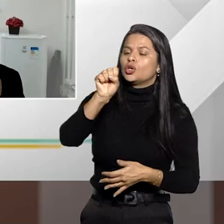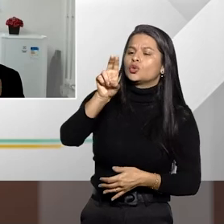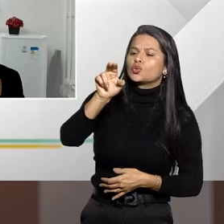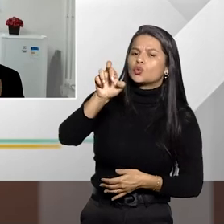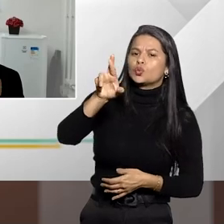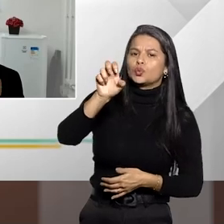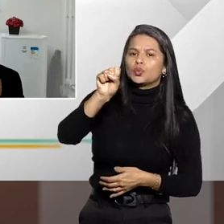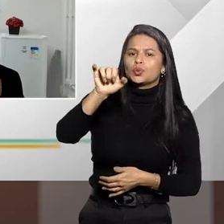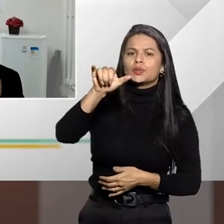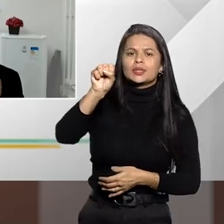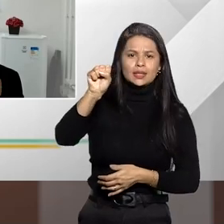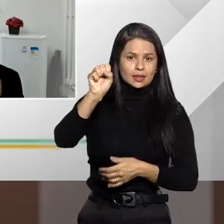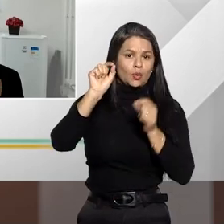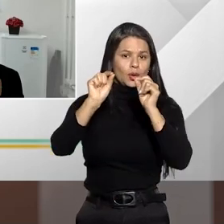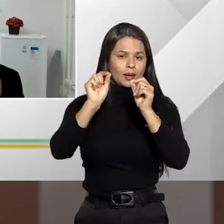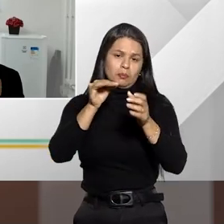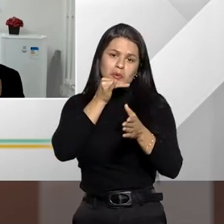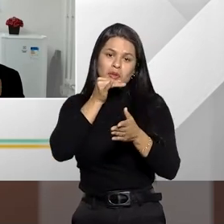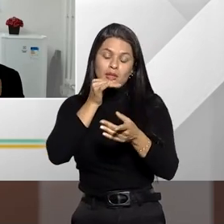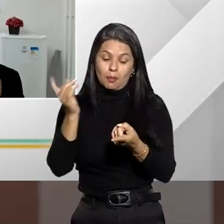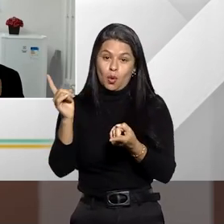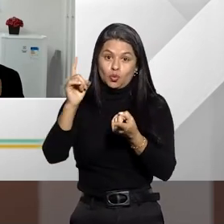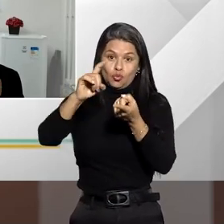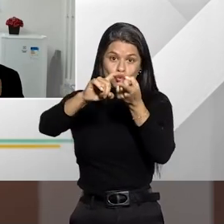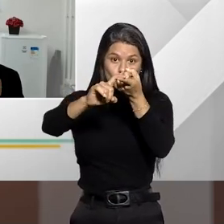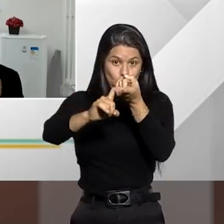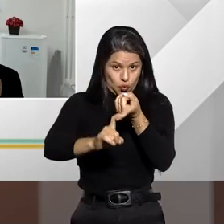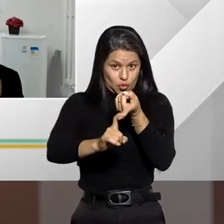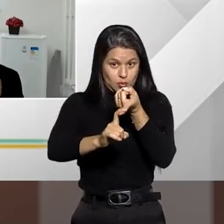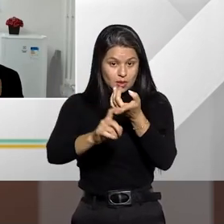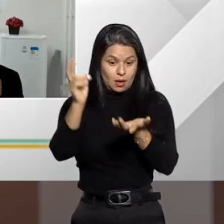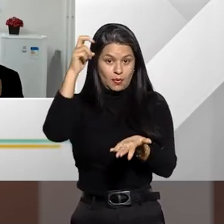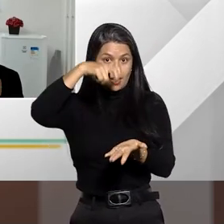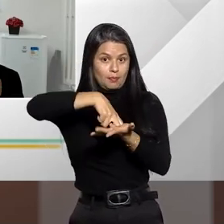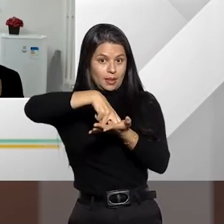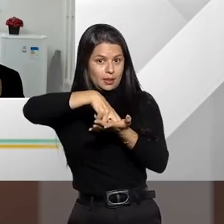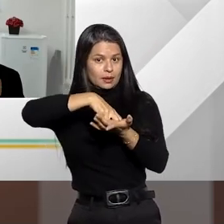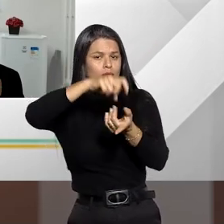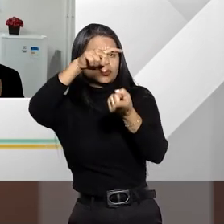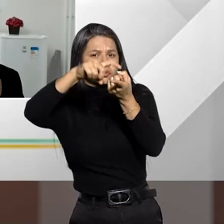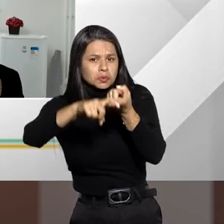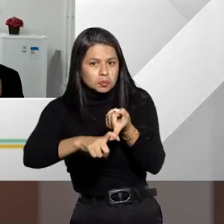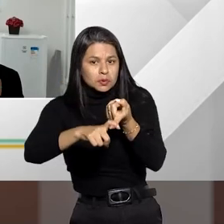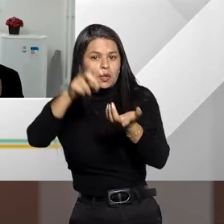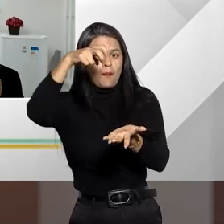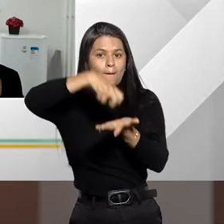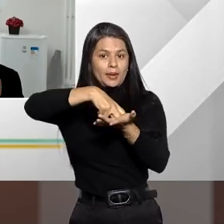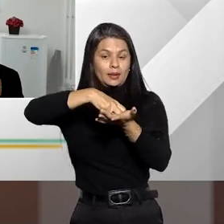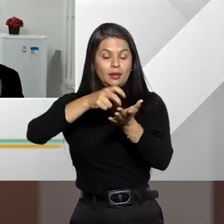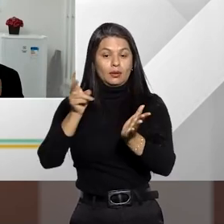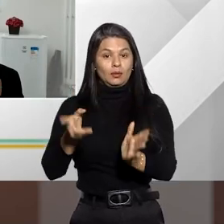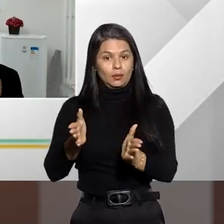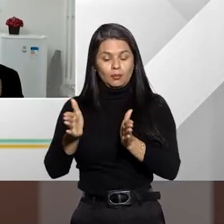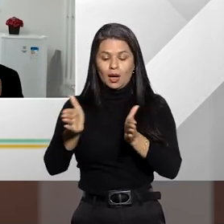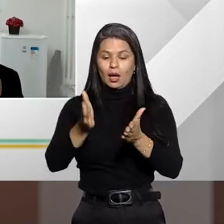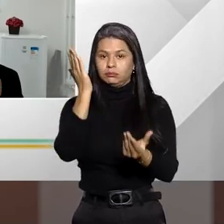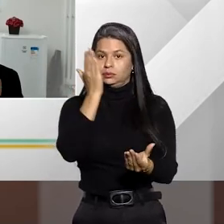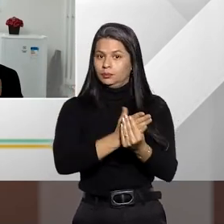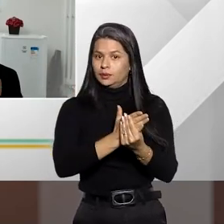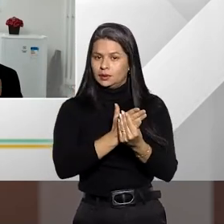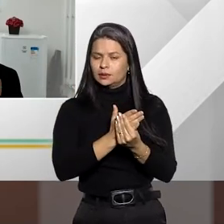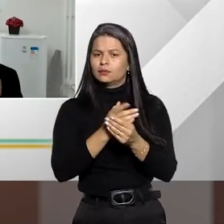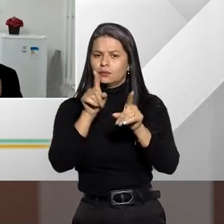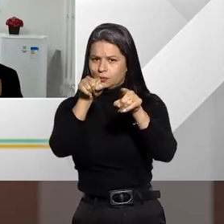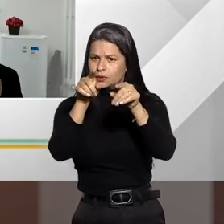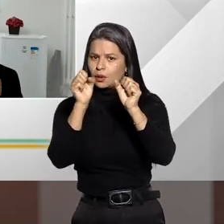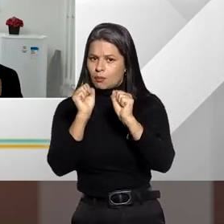suspensão condicional da pena. O que se difere da suspensão condicional do processo? Você